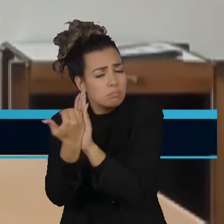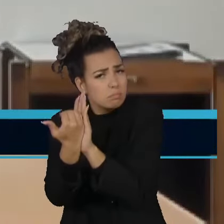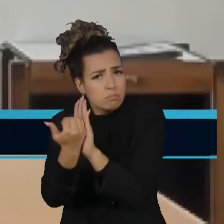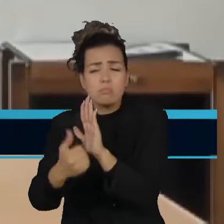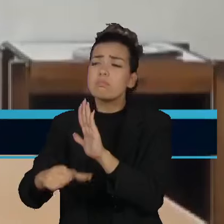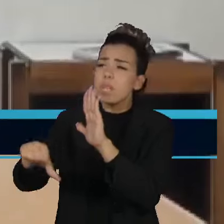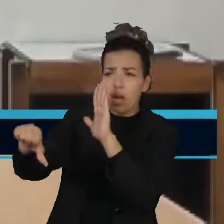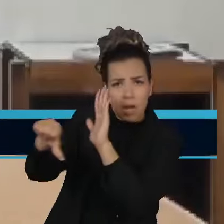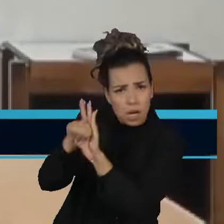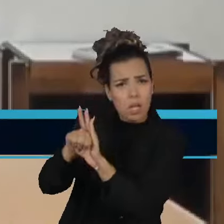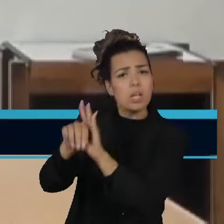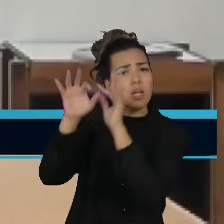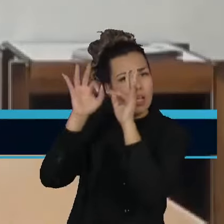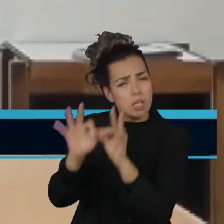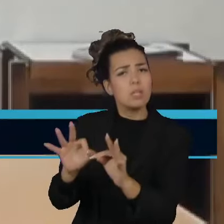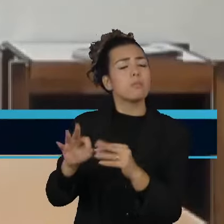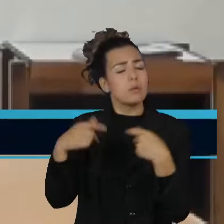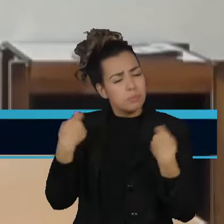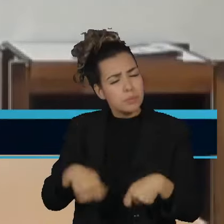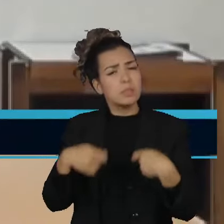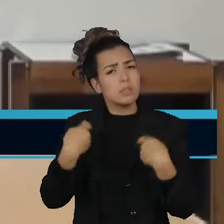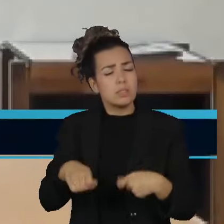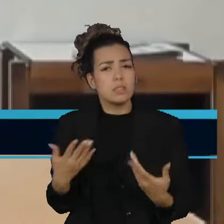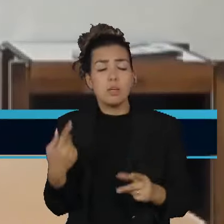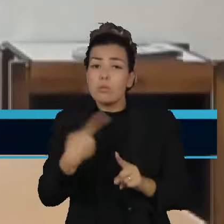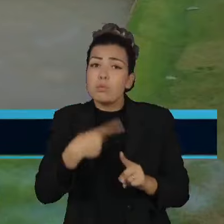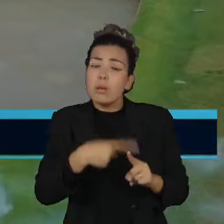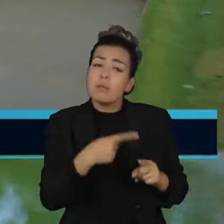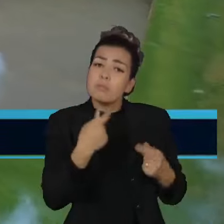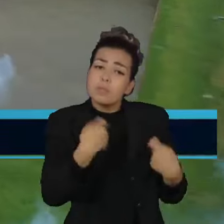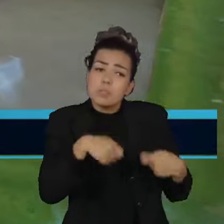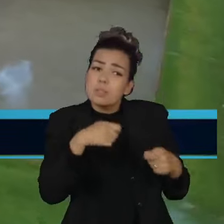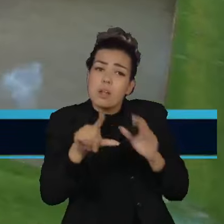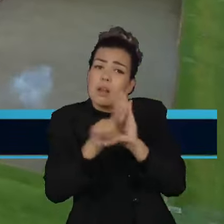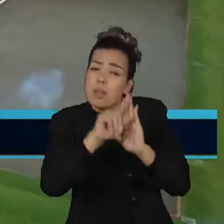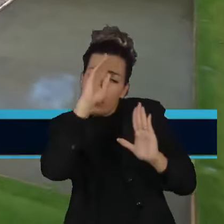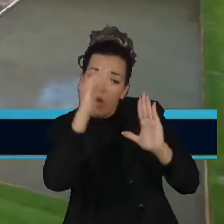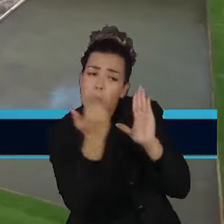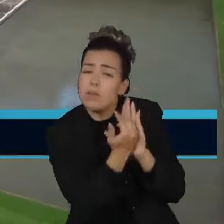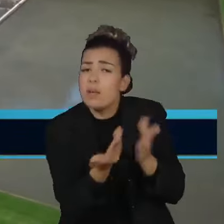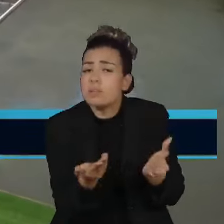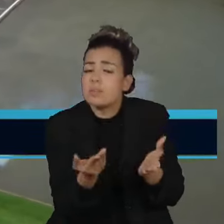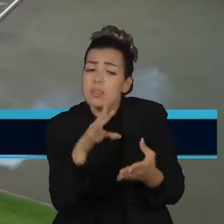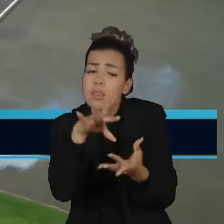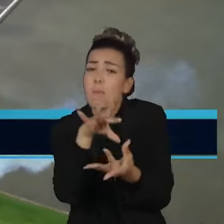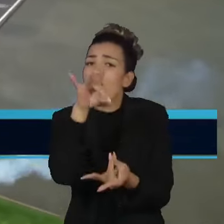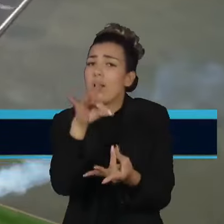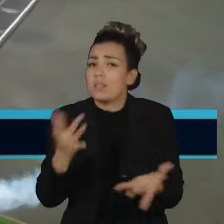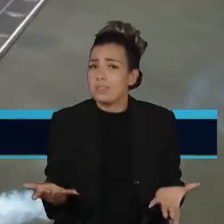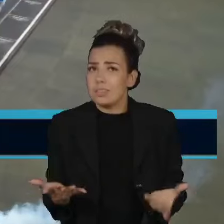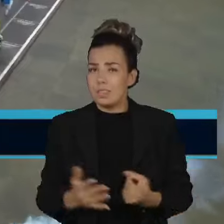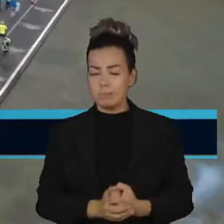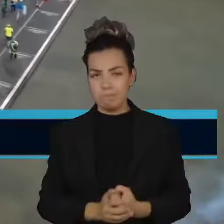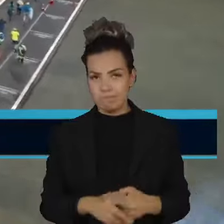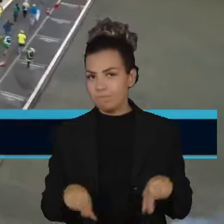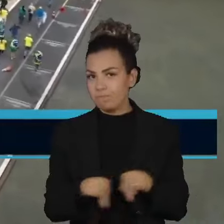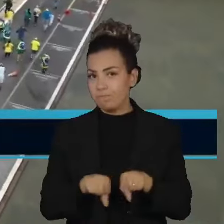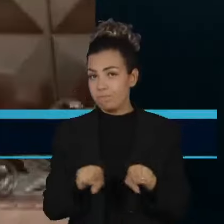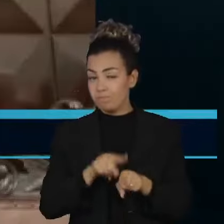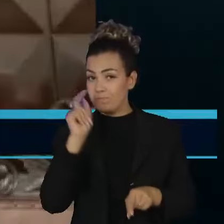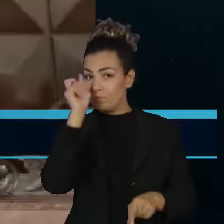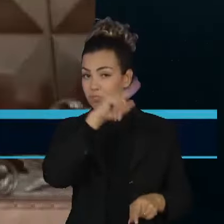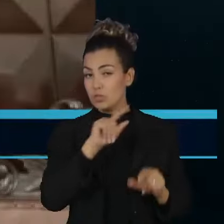vermentemente como instrumento fundamental para salvarmos a democracia. E no caso de uma possível aprovação, o outro obstáculo é